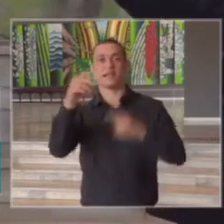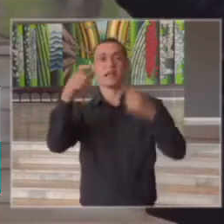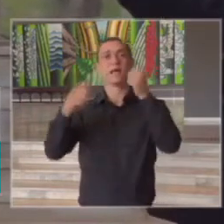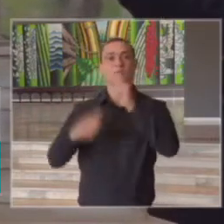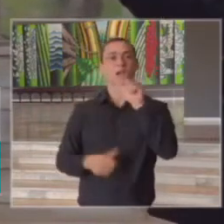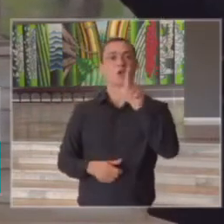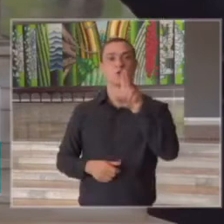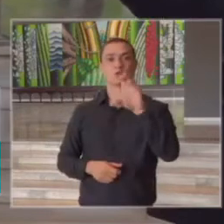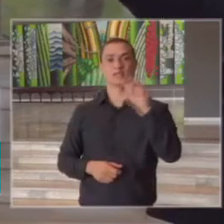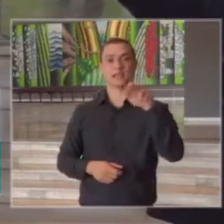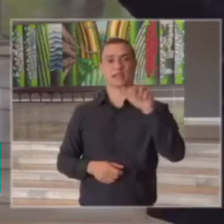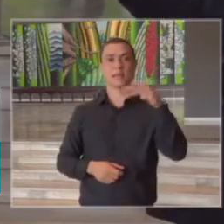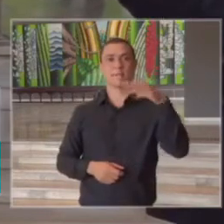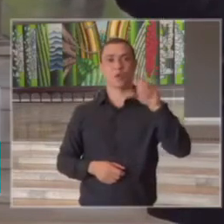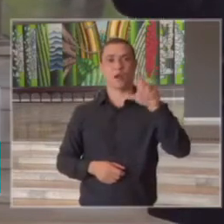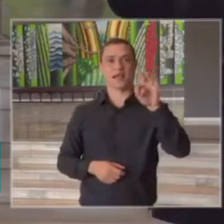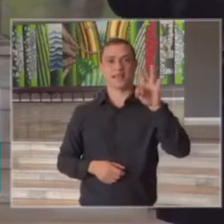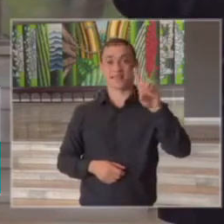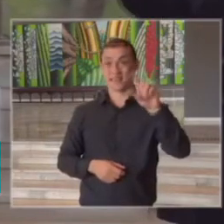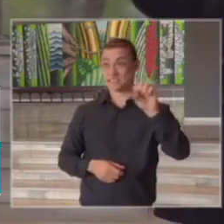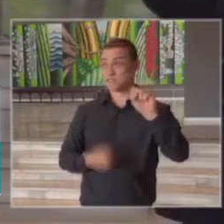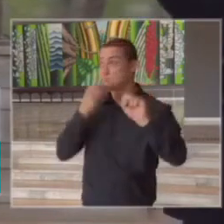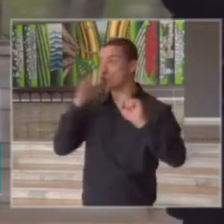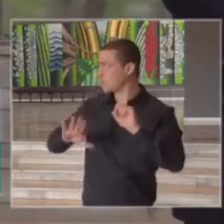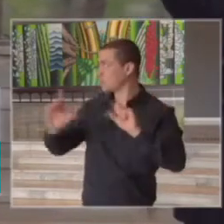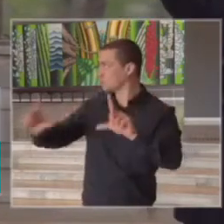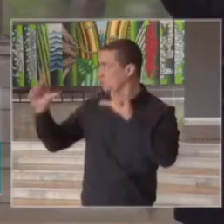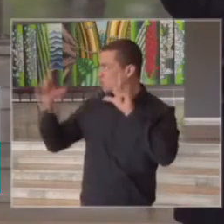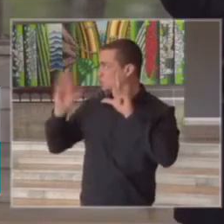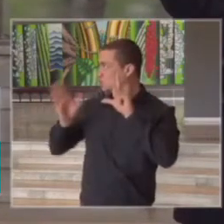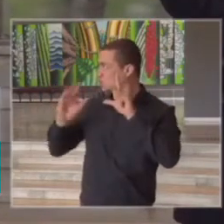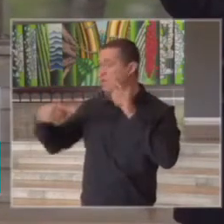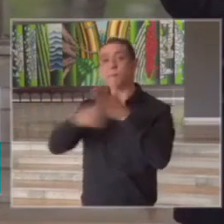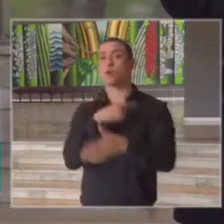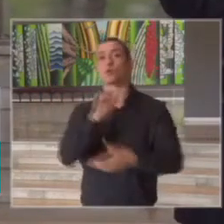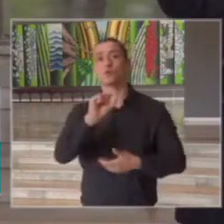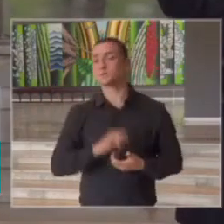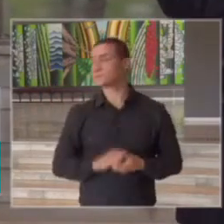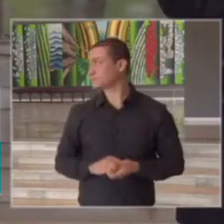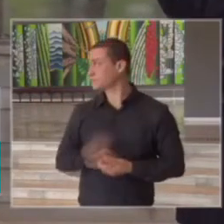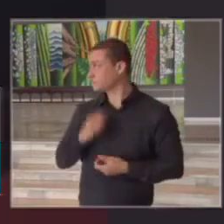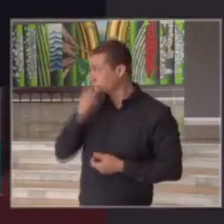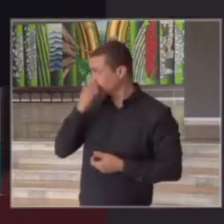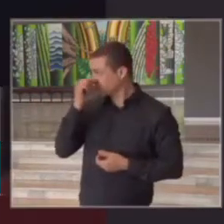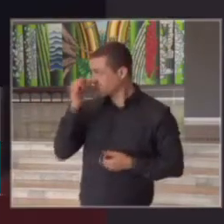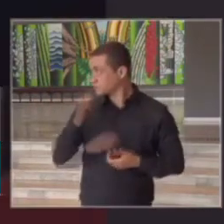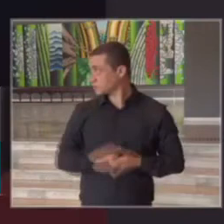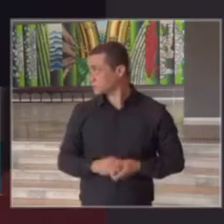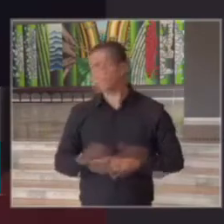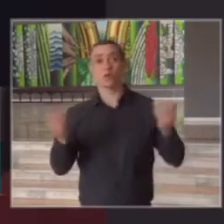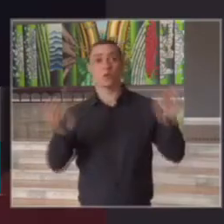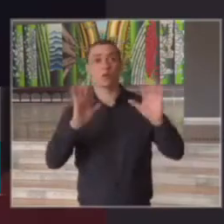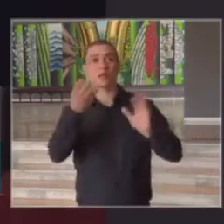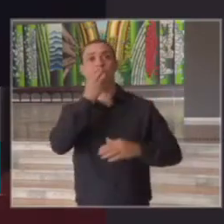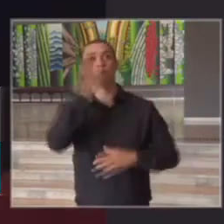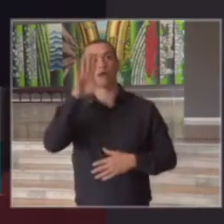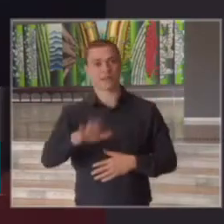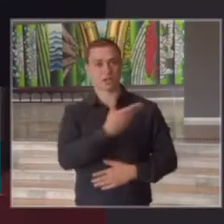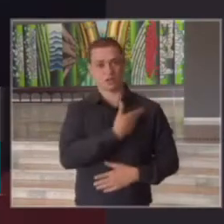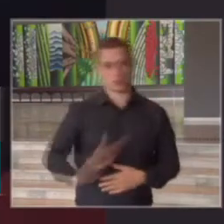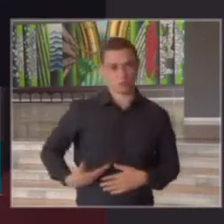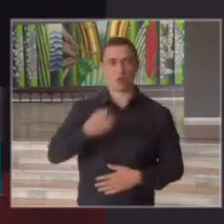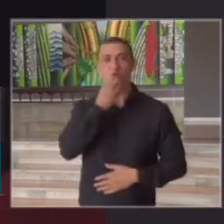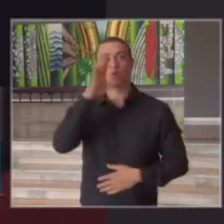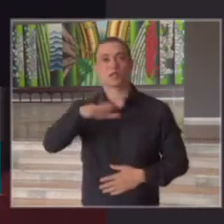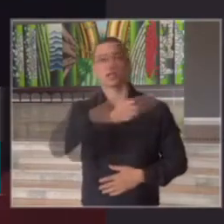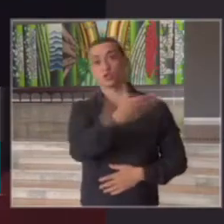Moledas Luciana boa tarde você já está em tela sua pergunta por favor Olá boa tarde governador boa tarde a